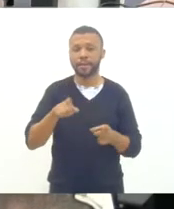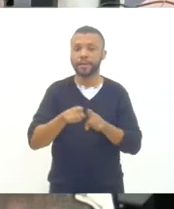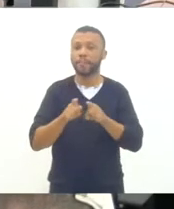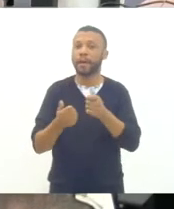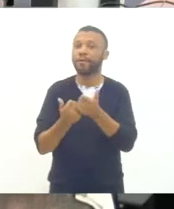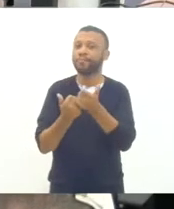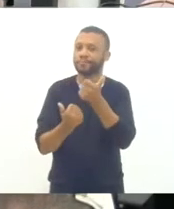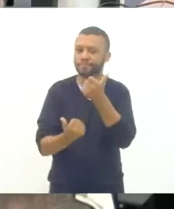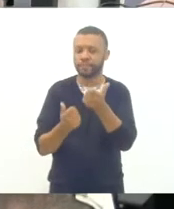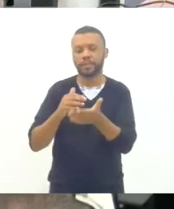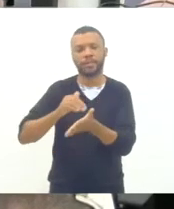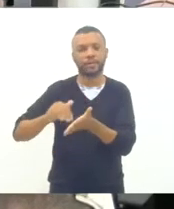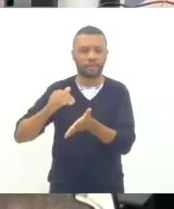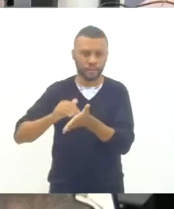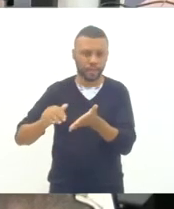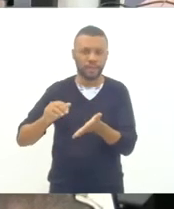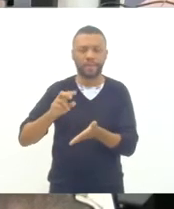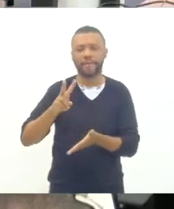Valéria, Dantas.